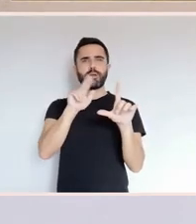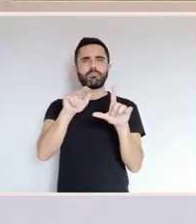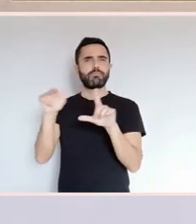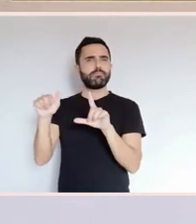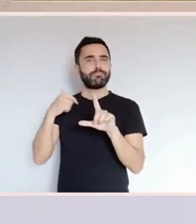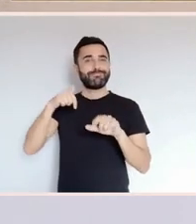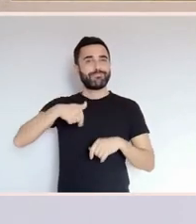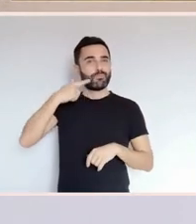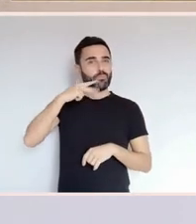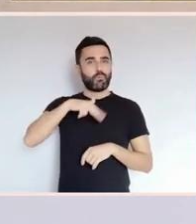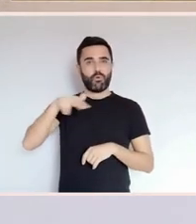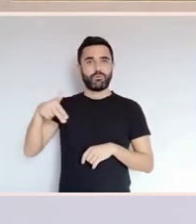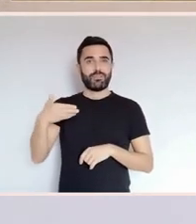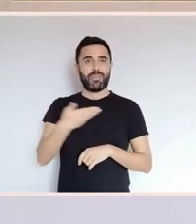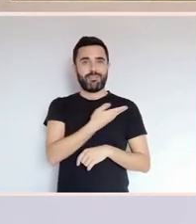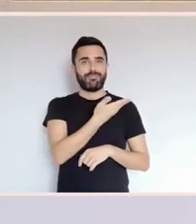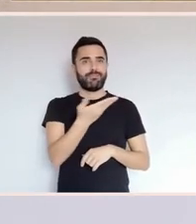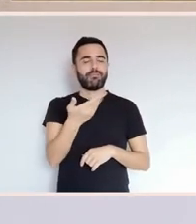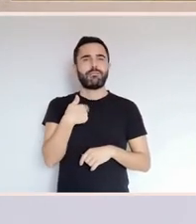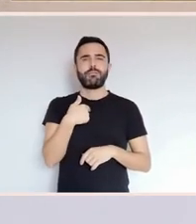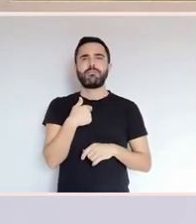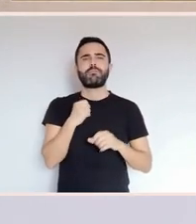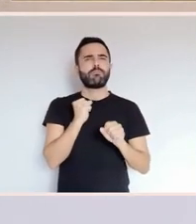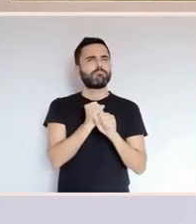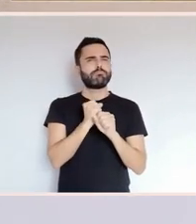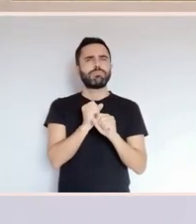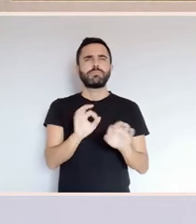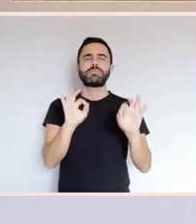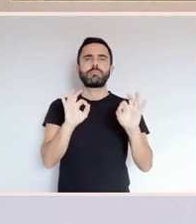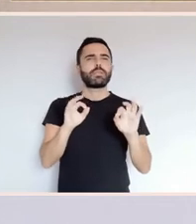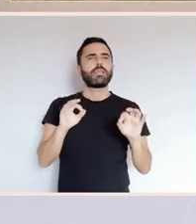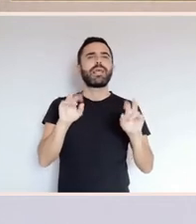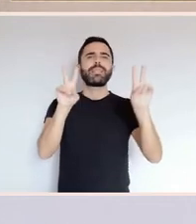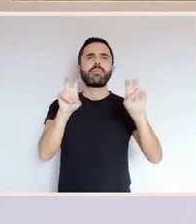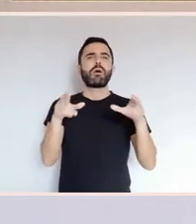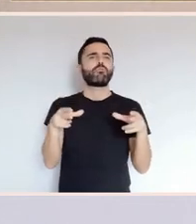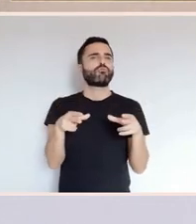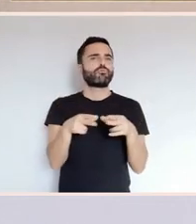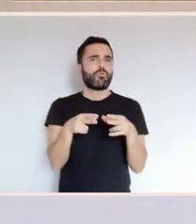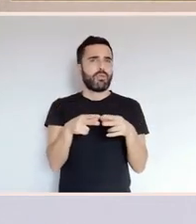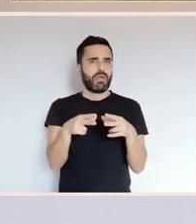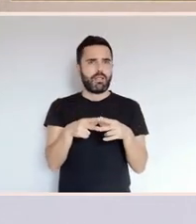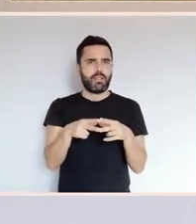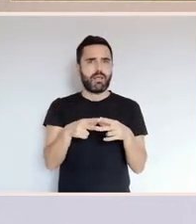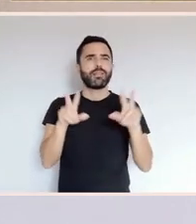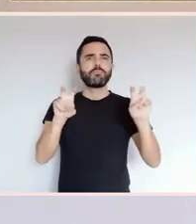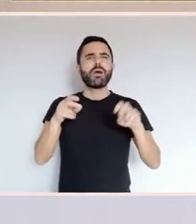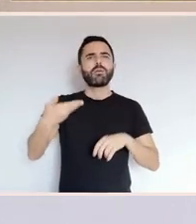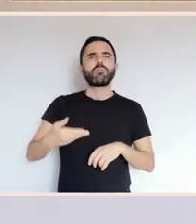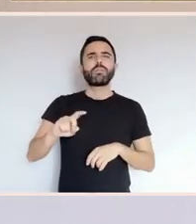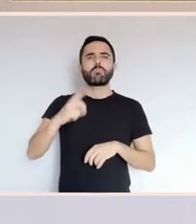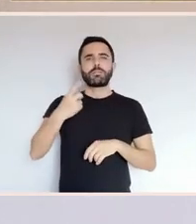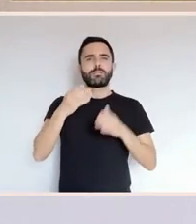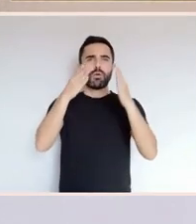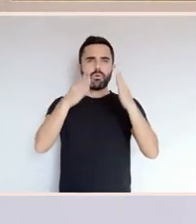exposta nesta sala do museo, é unha obra esencialmente social, é dicir, que ten como tema dominante